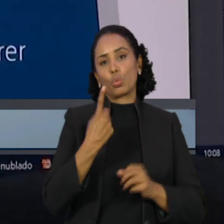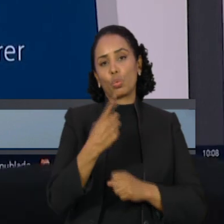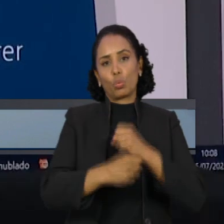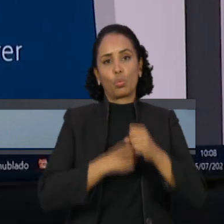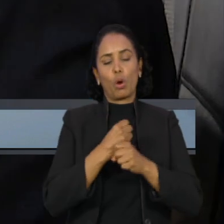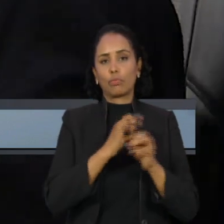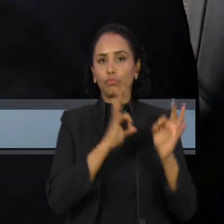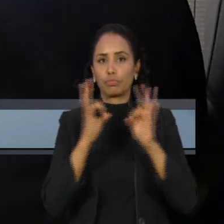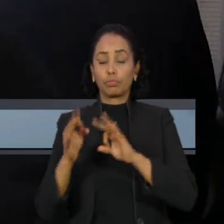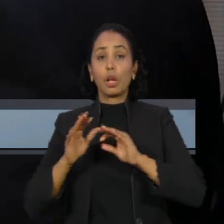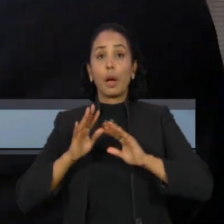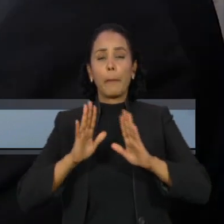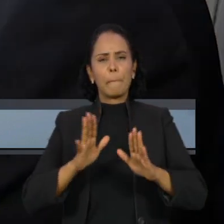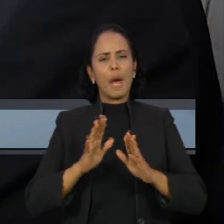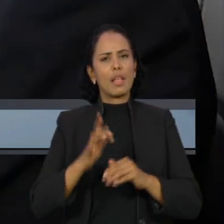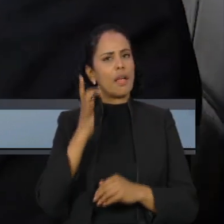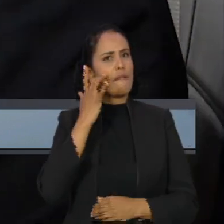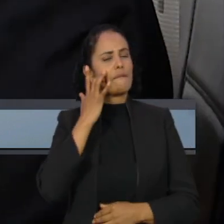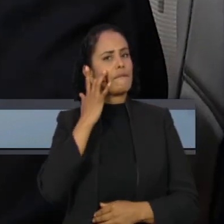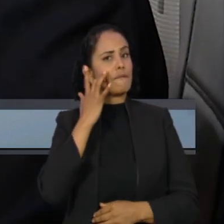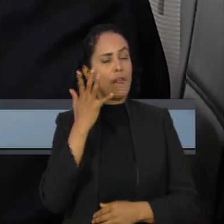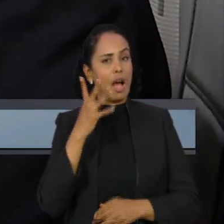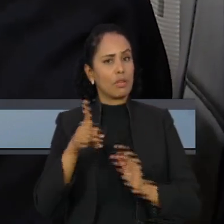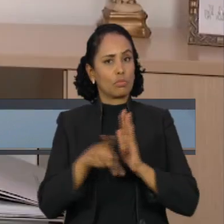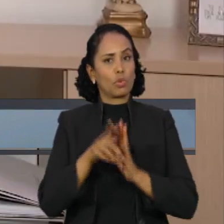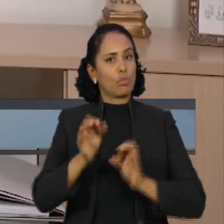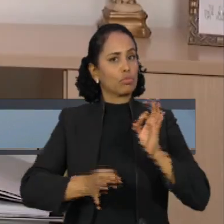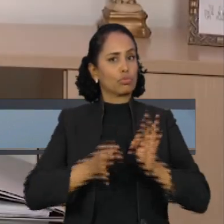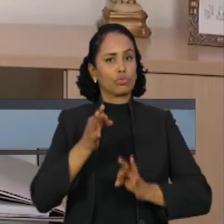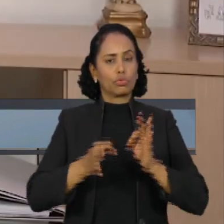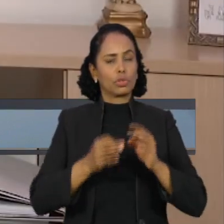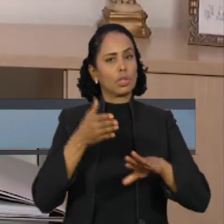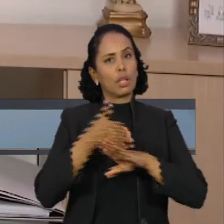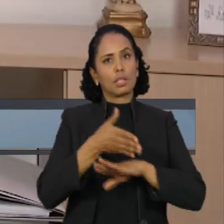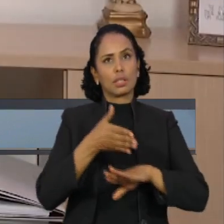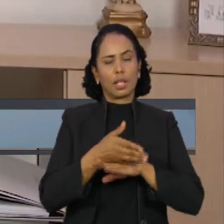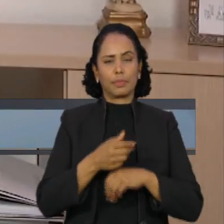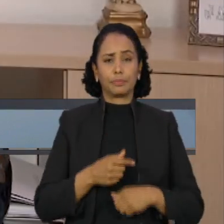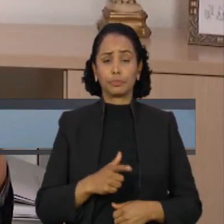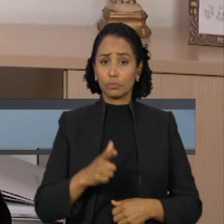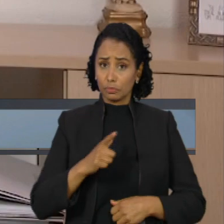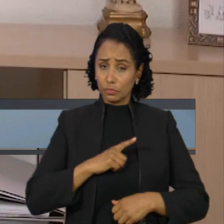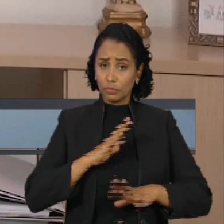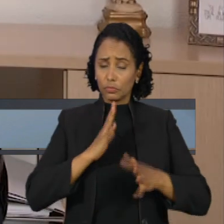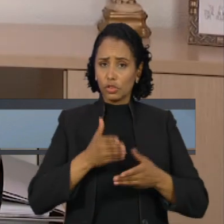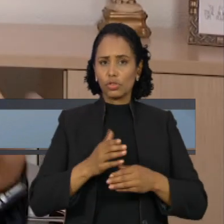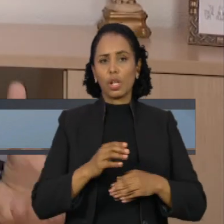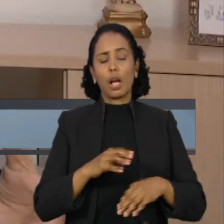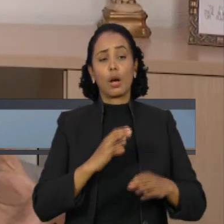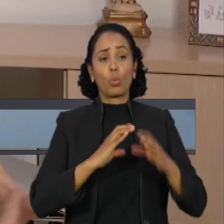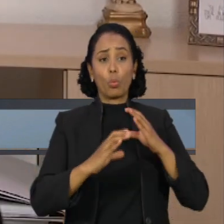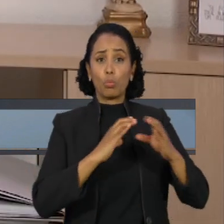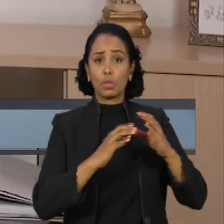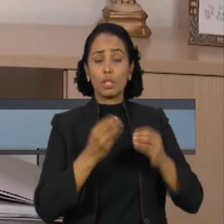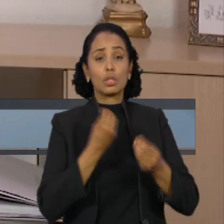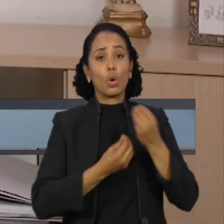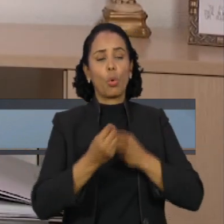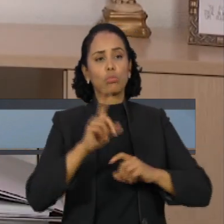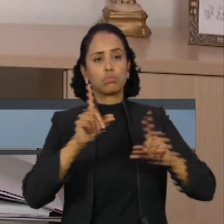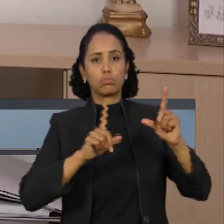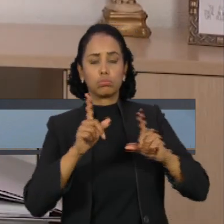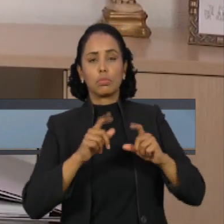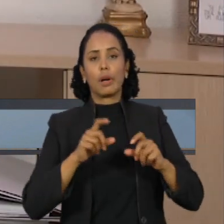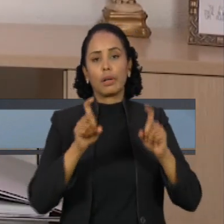para ele, essa é a nova faceta do Judiciário. Os meios de comunicação estão se alterando diariamente. E o